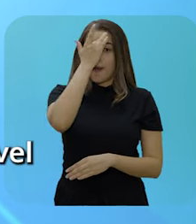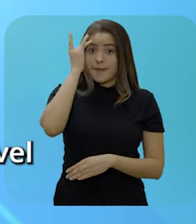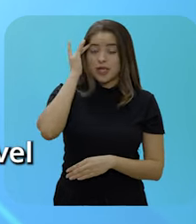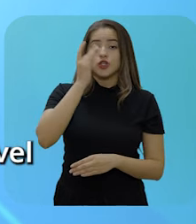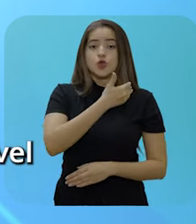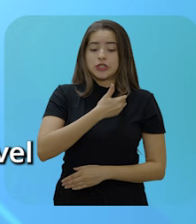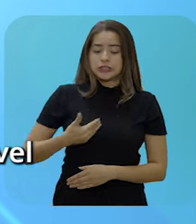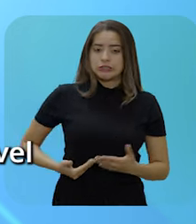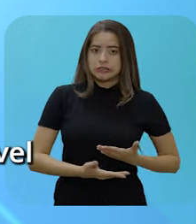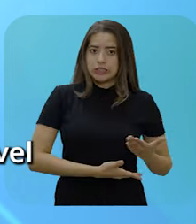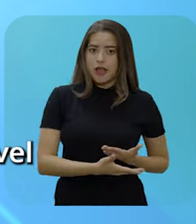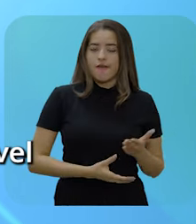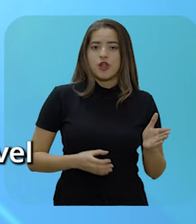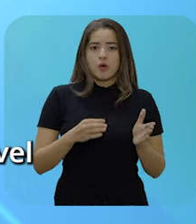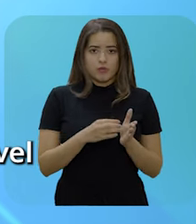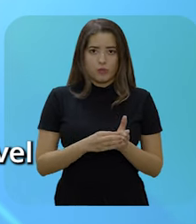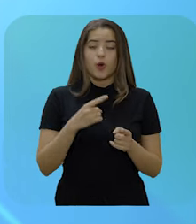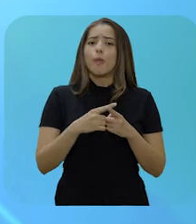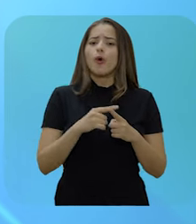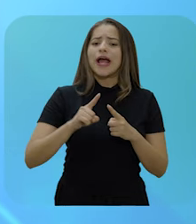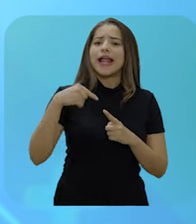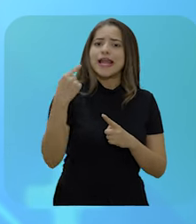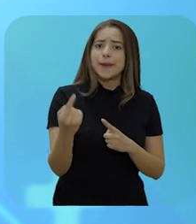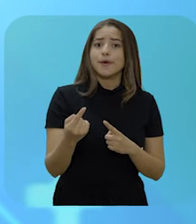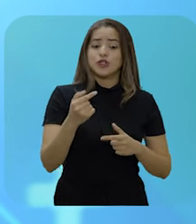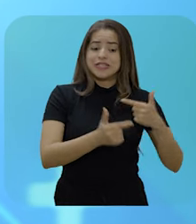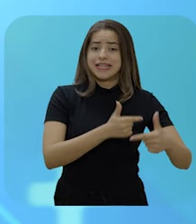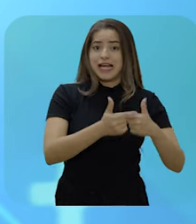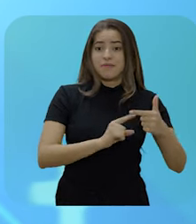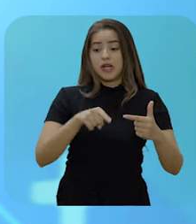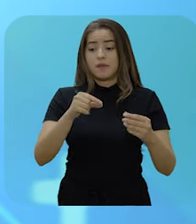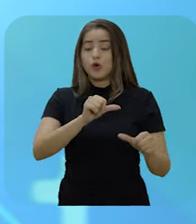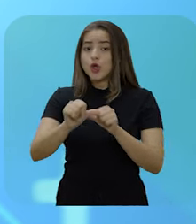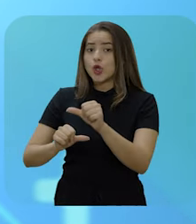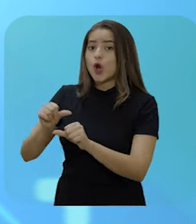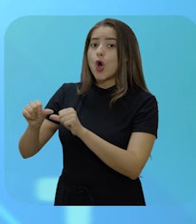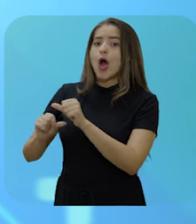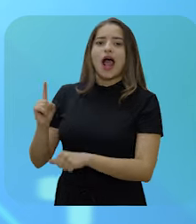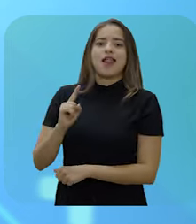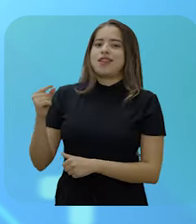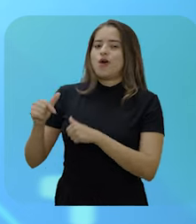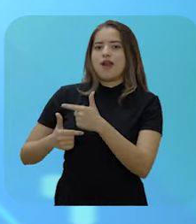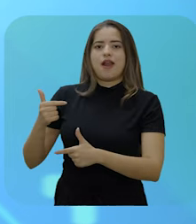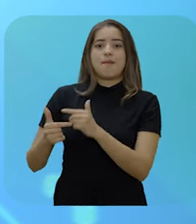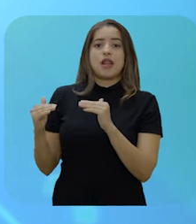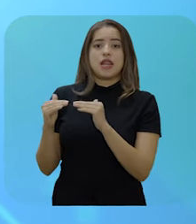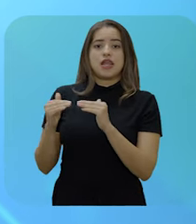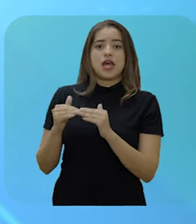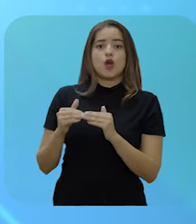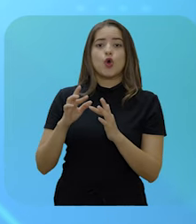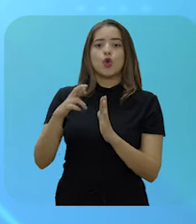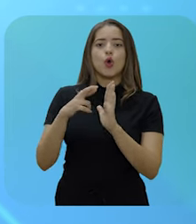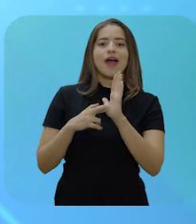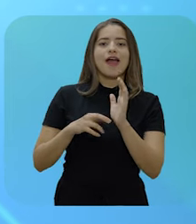responsável pelo pagamento do aposentado, em virtude de ter sido alterada a situação de ativo para inativo,